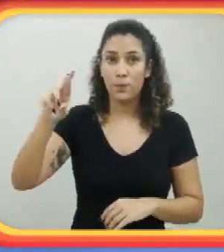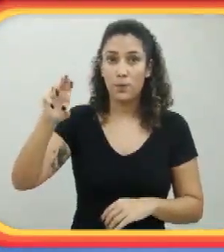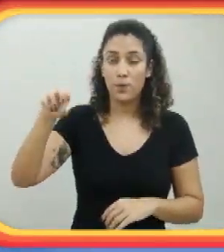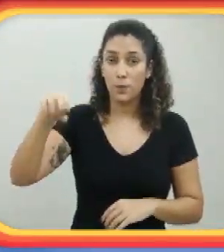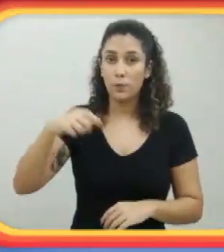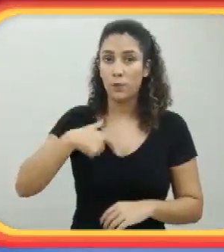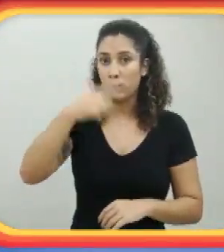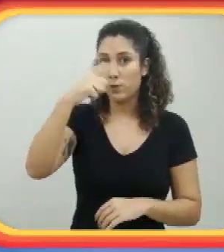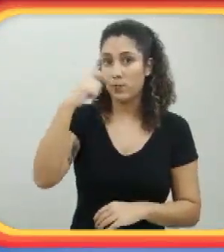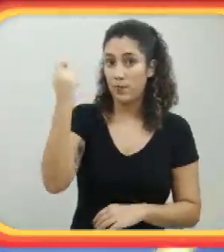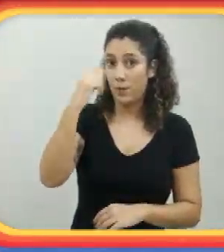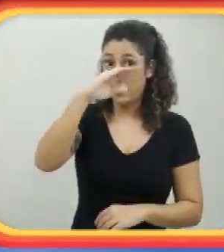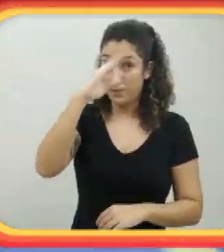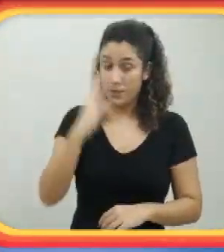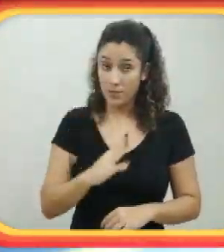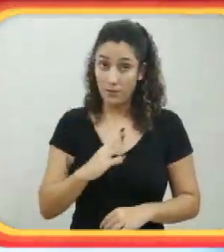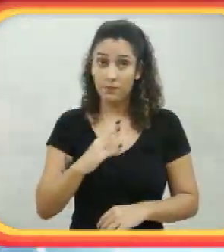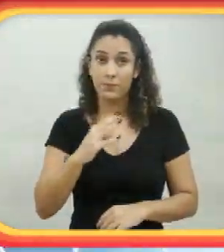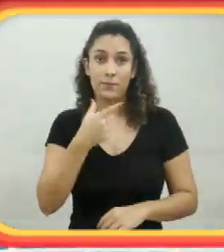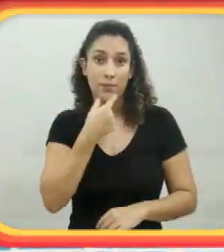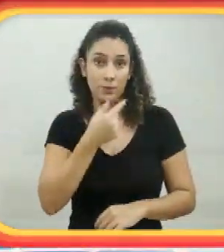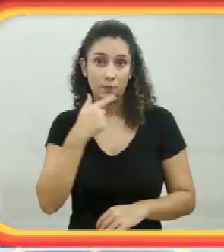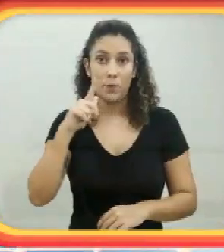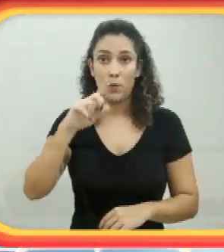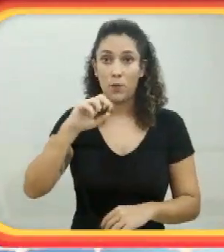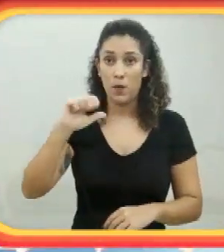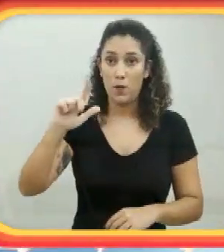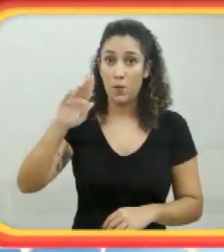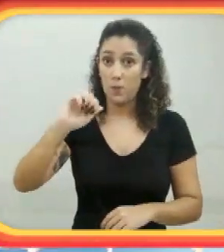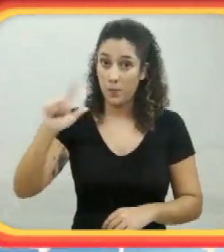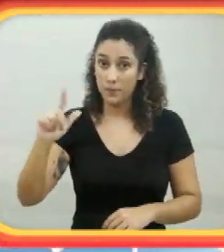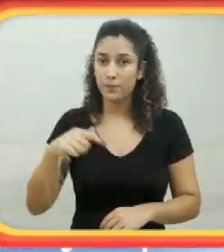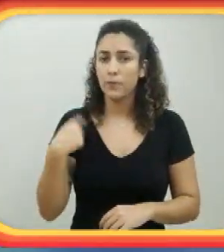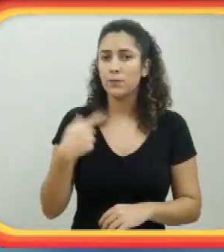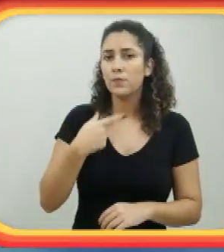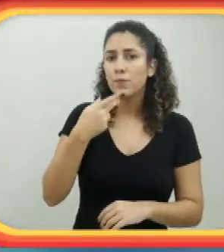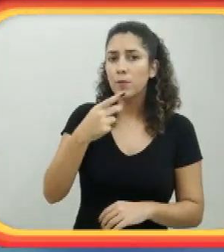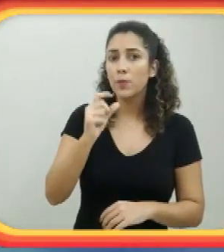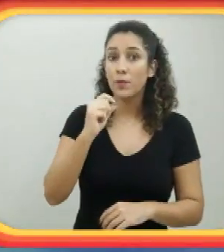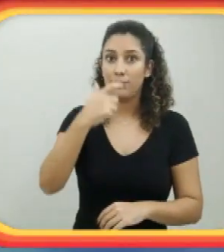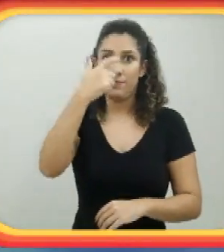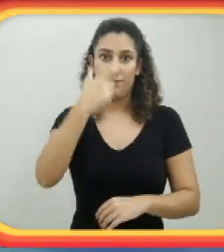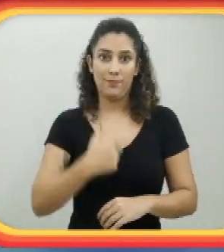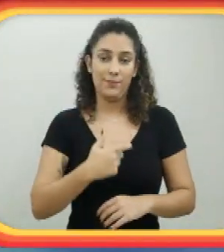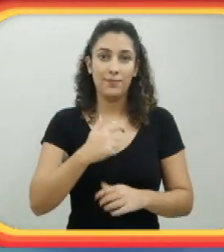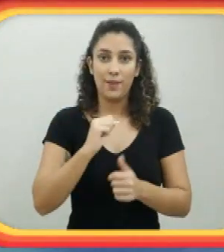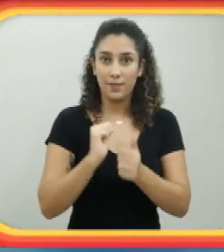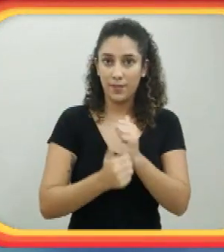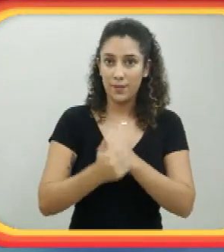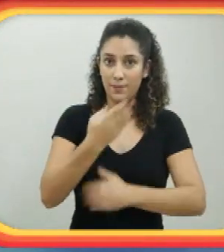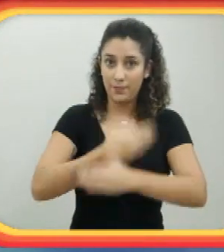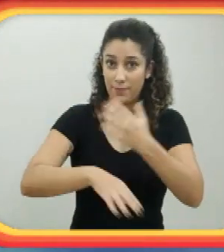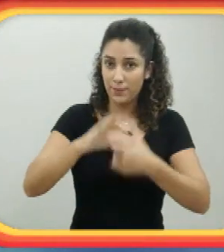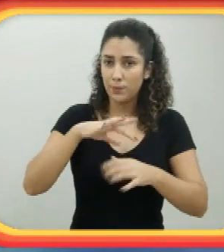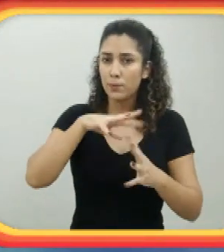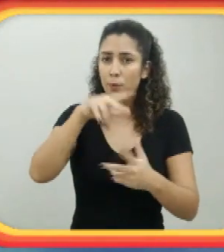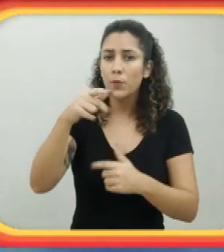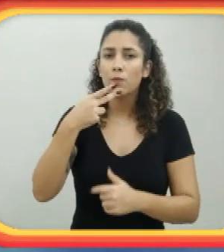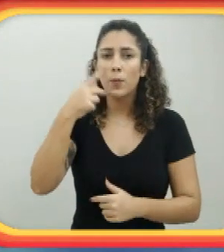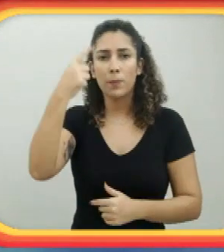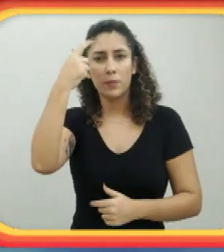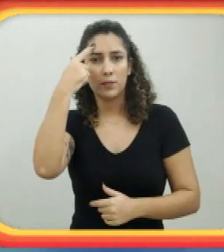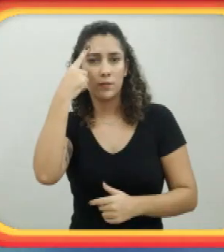seleção brasileira masculina de golbol. A gente fala assim de ser atleta paralímpico, todo mundo pensa